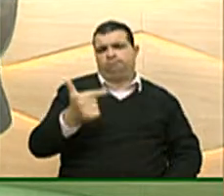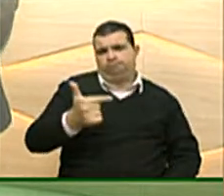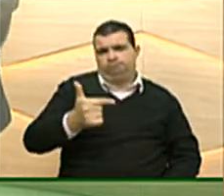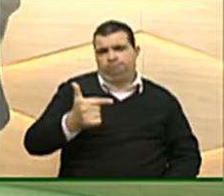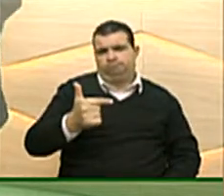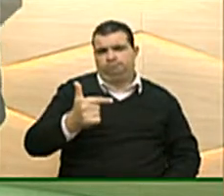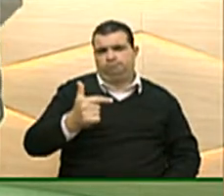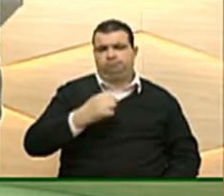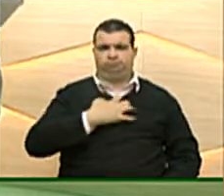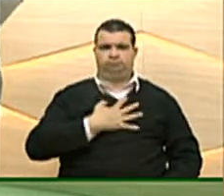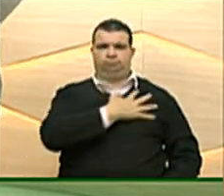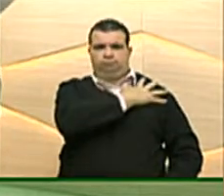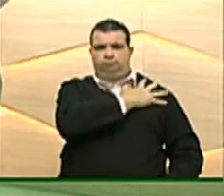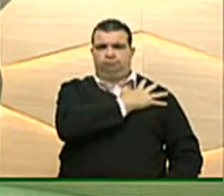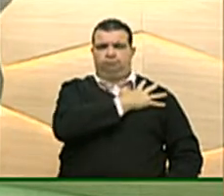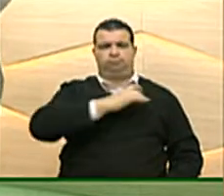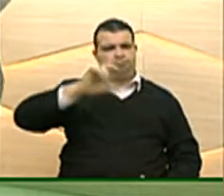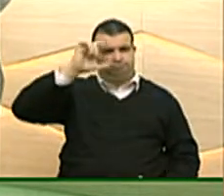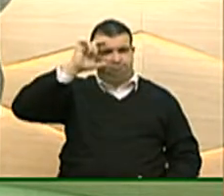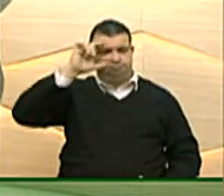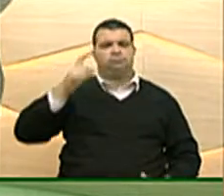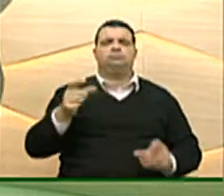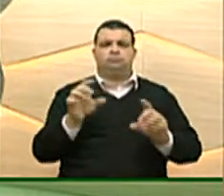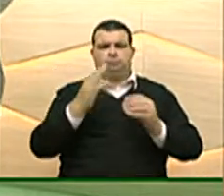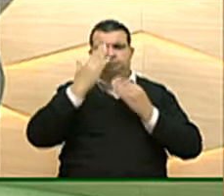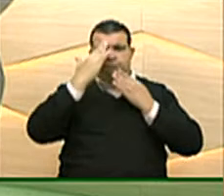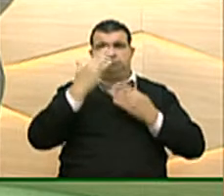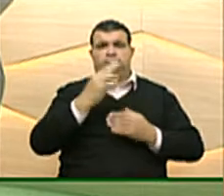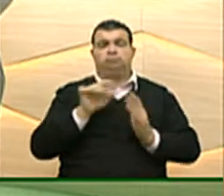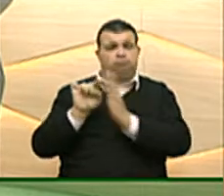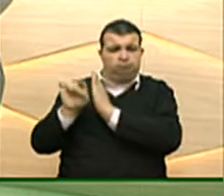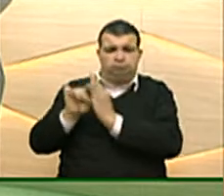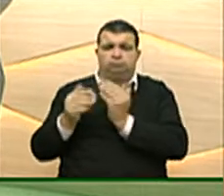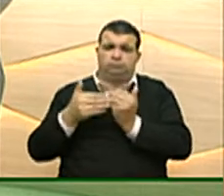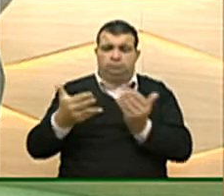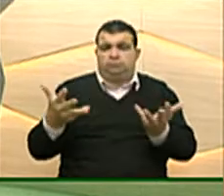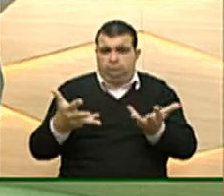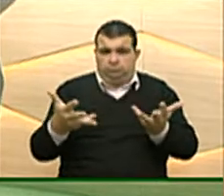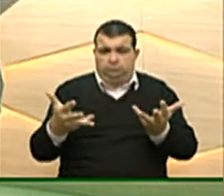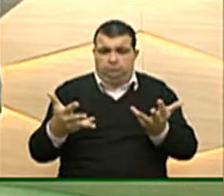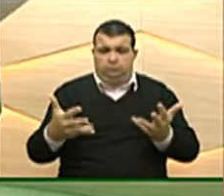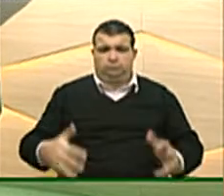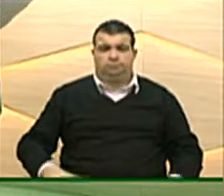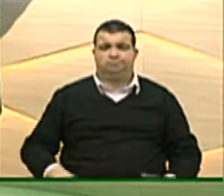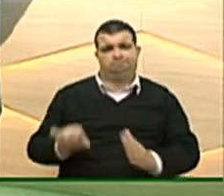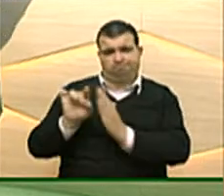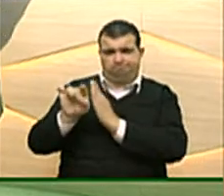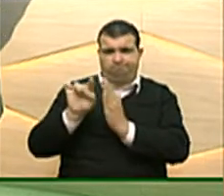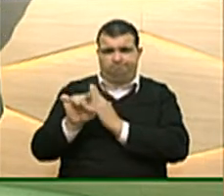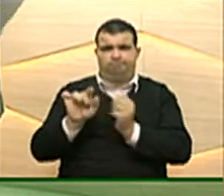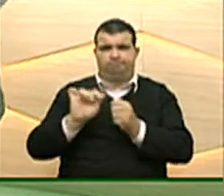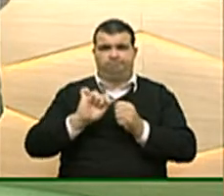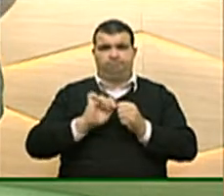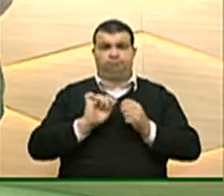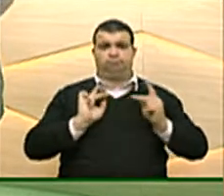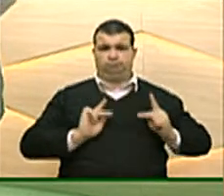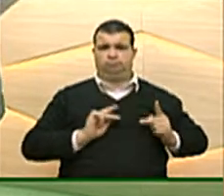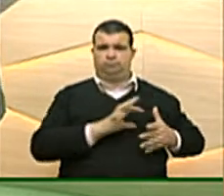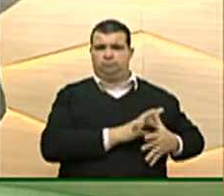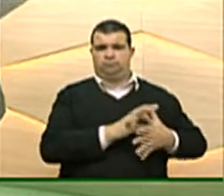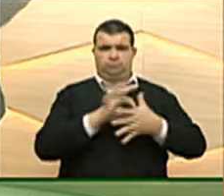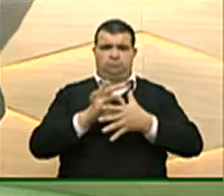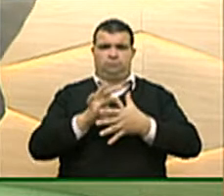general Hamilton Mourão. E justamente essas perguntas, vice-presidente, nós vamos a elas agora. Foram perguntas enviadas por lideranças